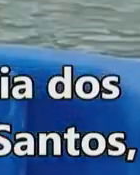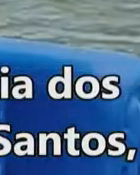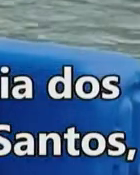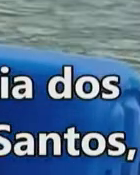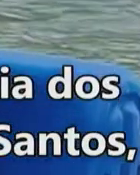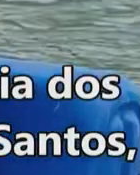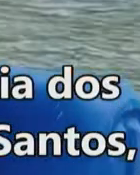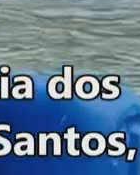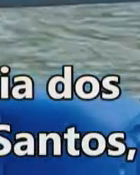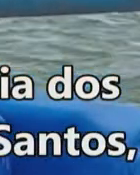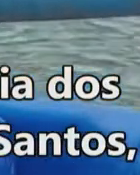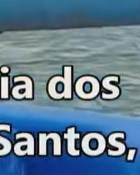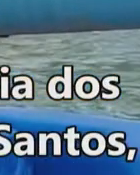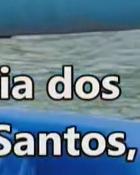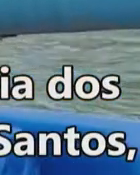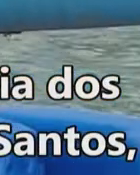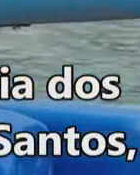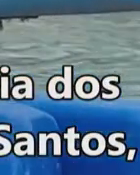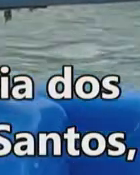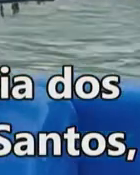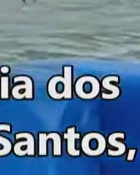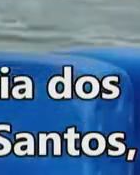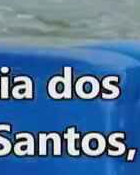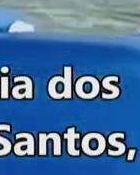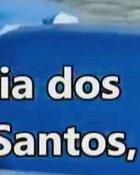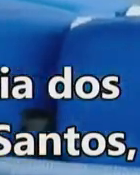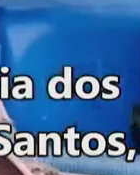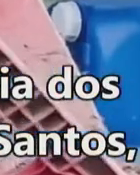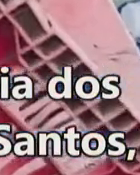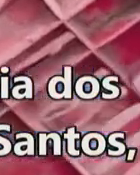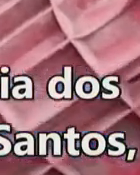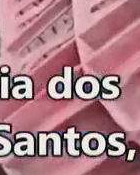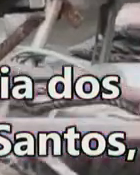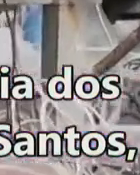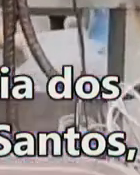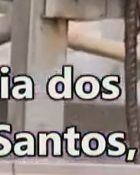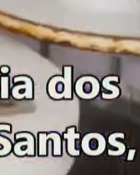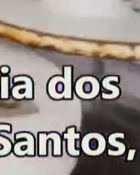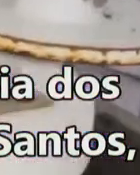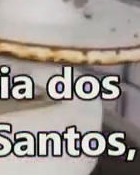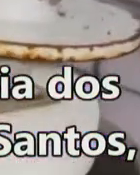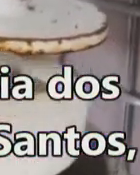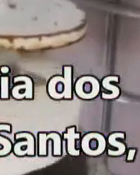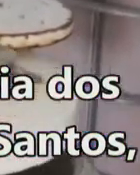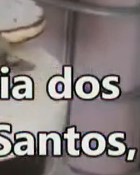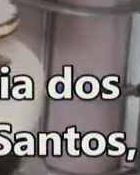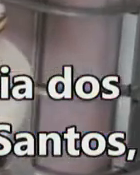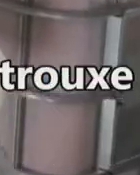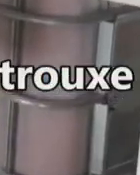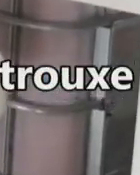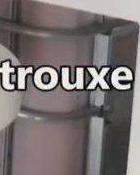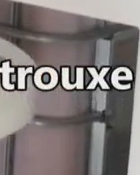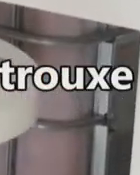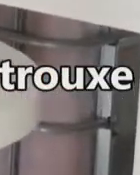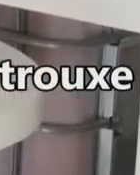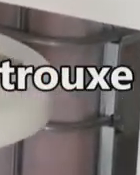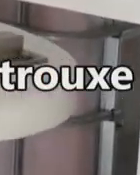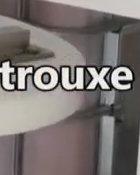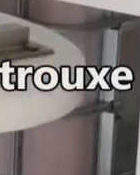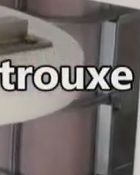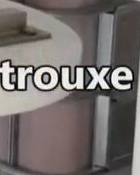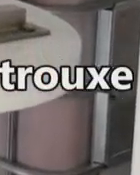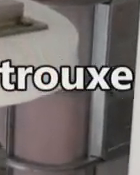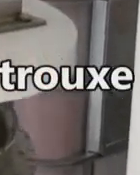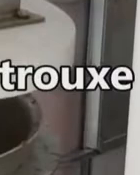importante ressaltar a competência dos pesquisadores e do maricultor Ademir Dário dos Santos da Fazenda Marinha